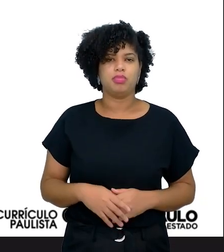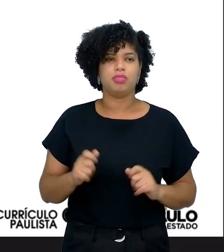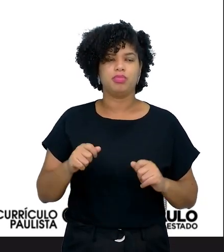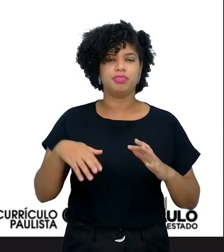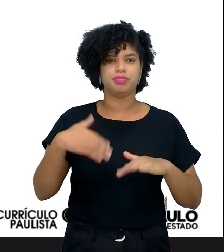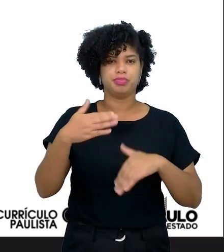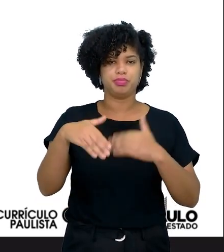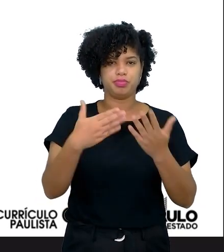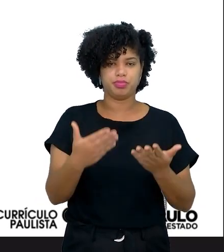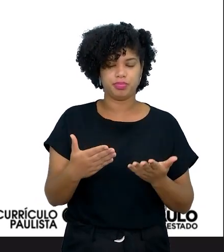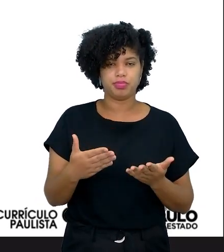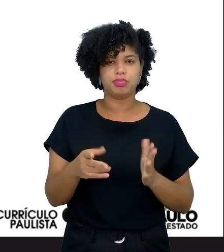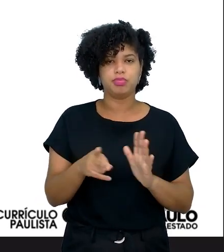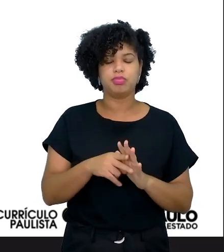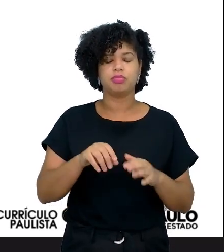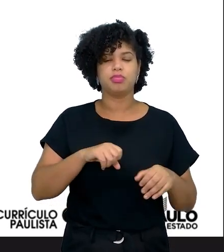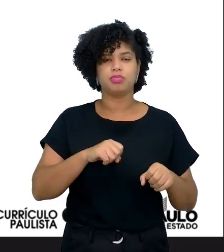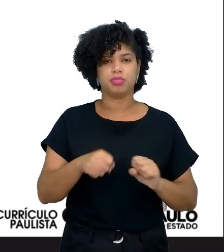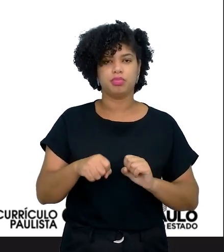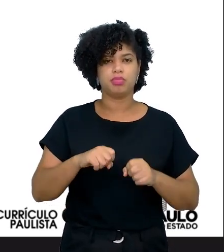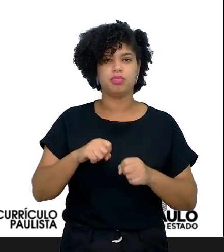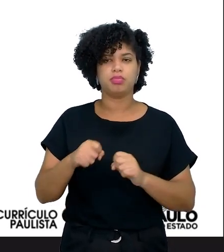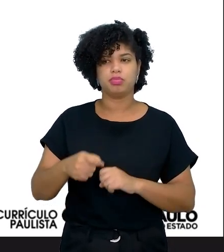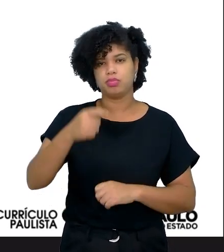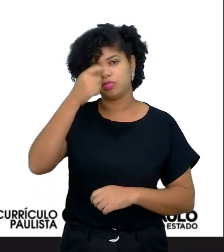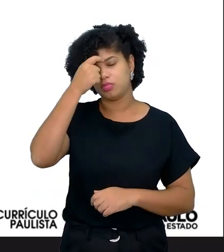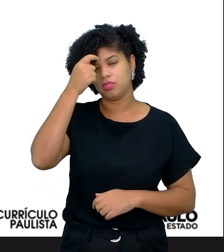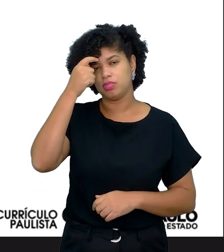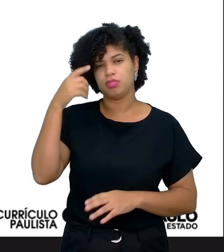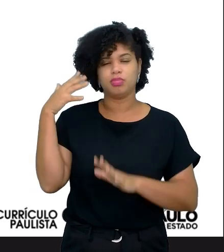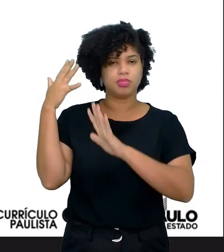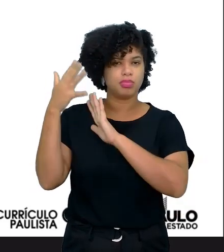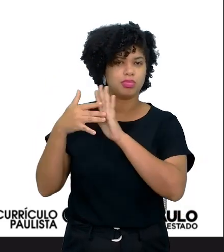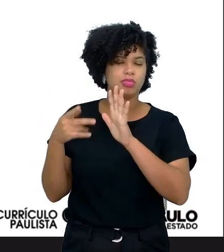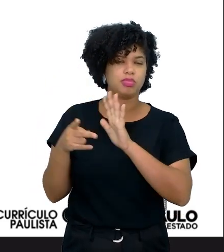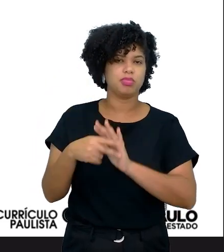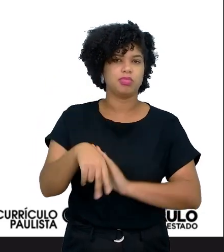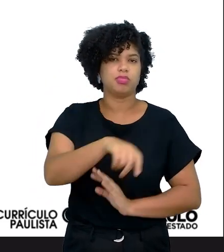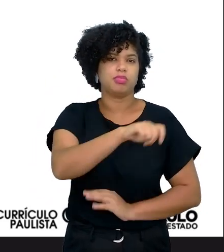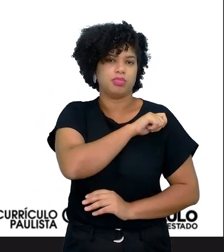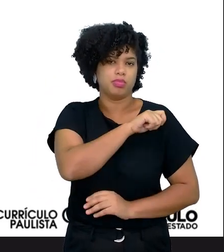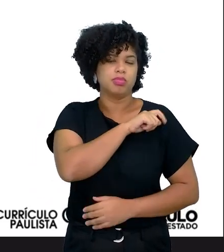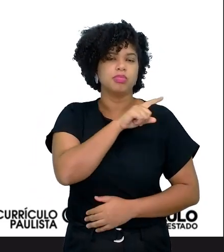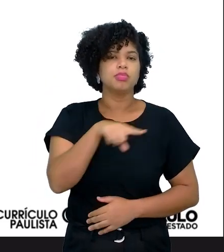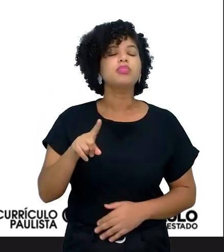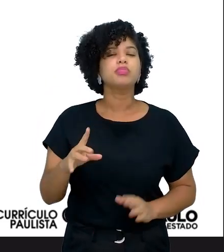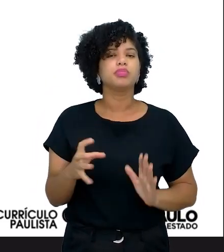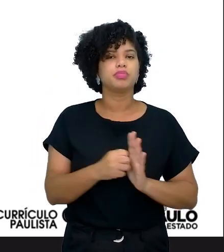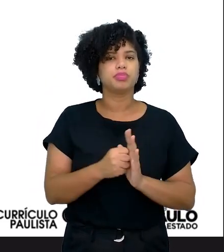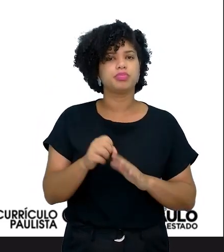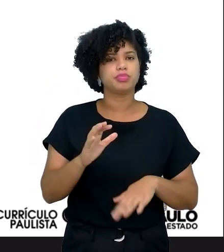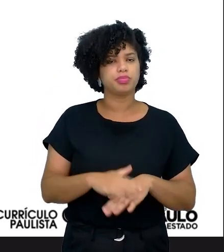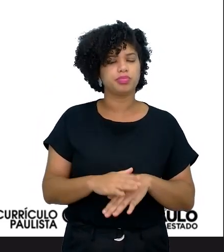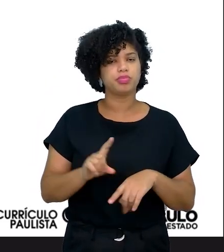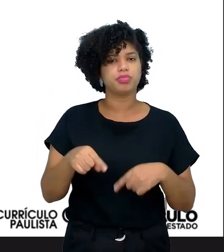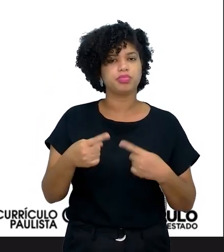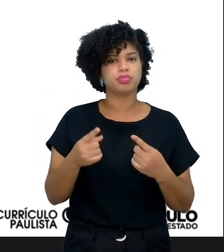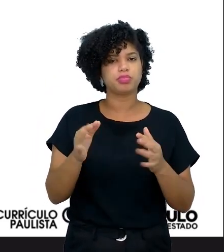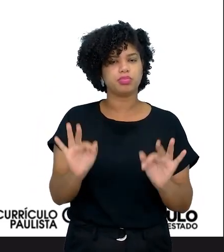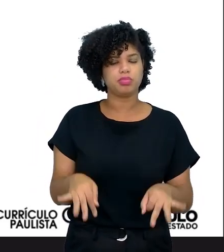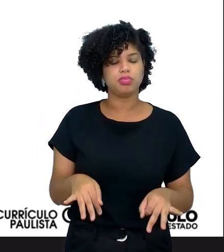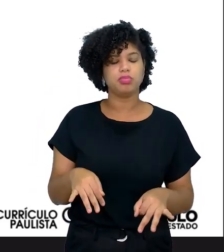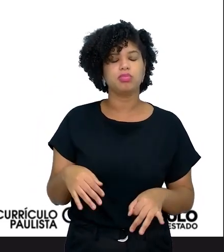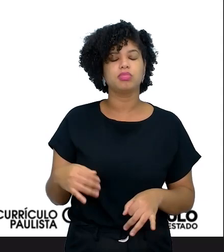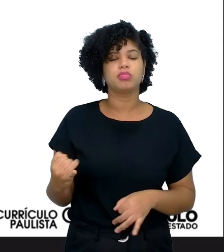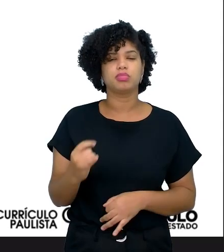desenvolvimento, desse processo formativo cognitivo do aluno, faça o registro novamente e depois, quando termina, é interessante fazer uma